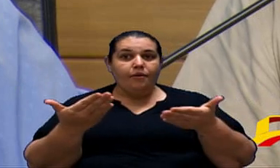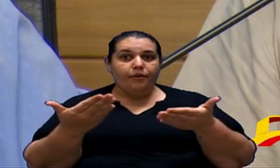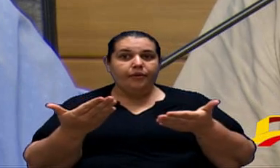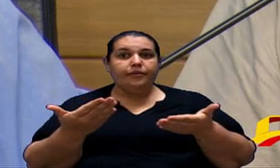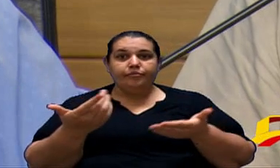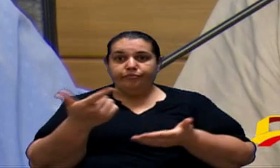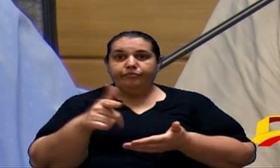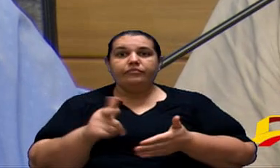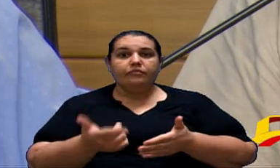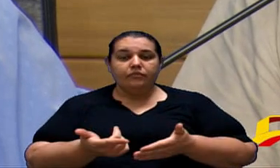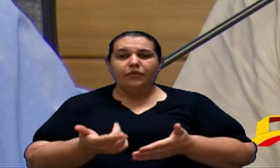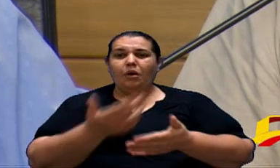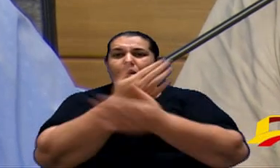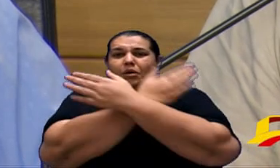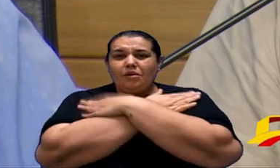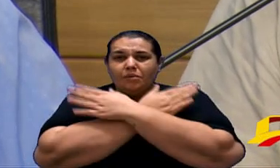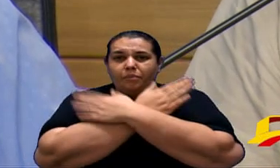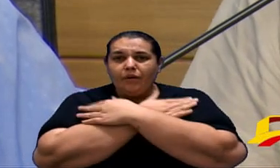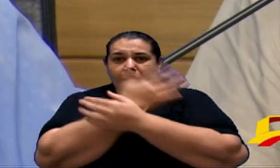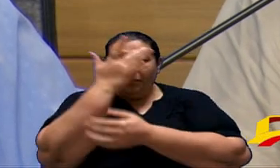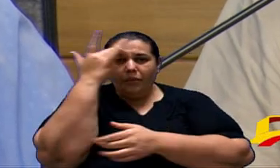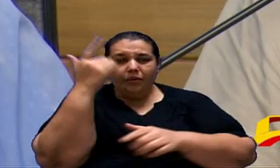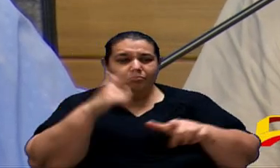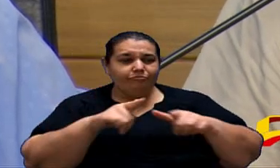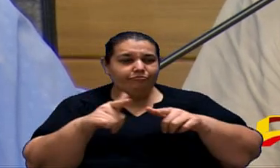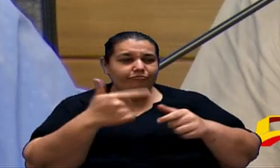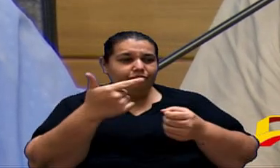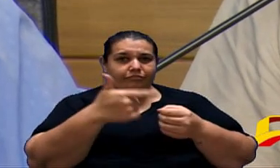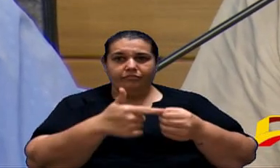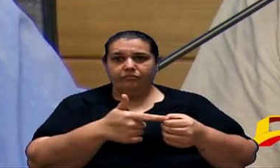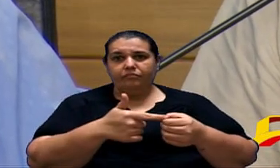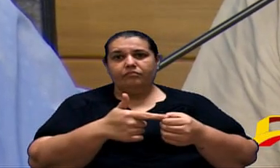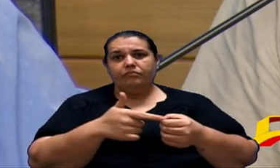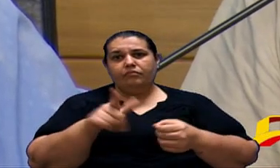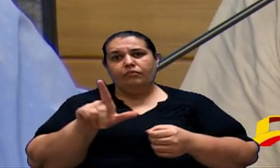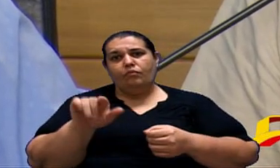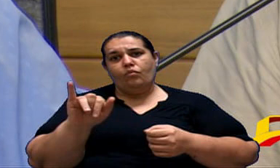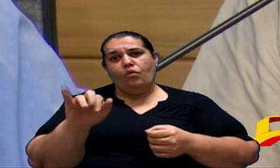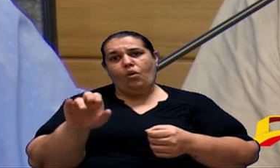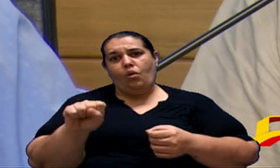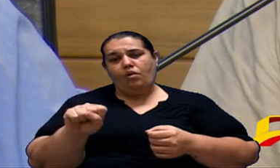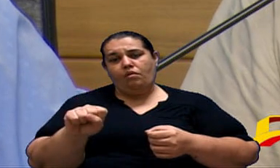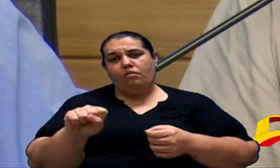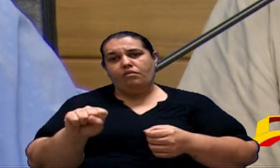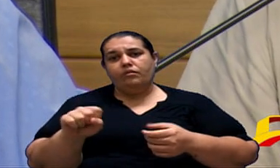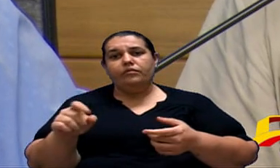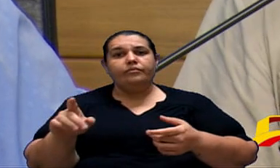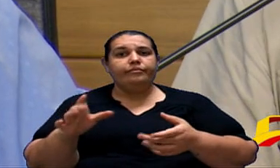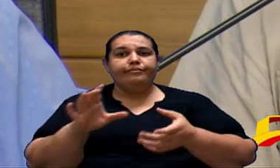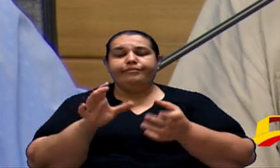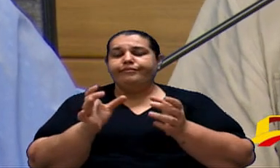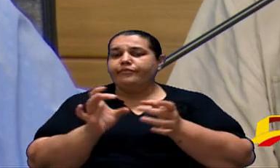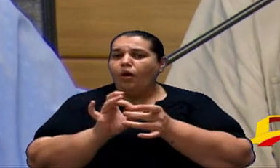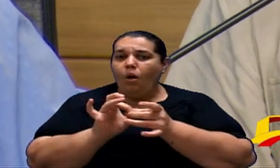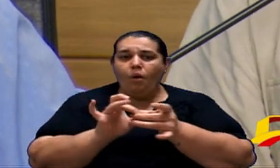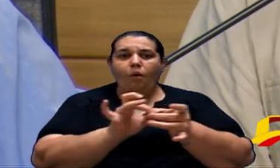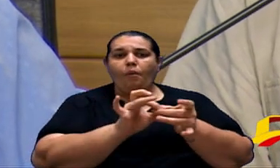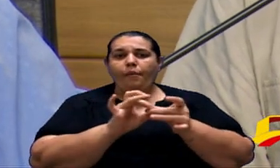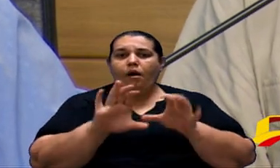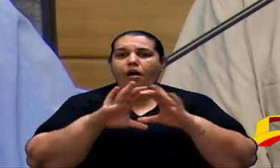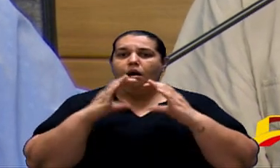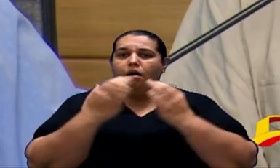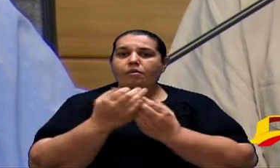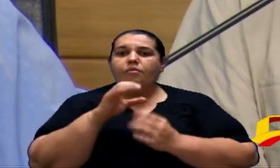menos e o seguinte vamos desempregar essa categoria Luiz temos que fechar aqui uma parceria a câmara de